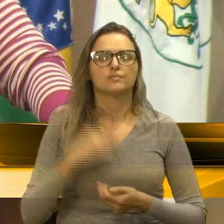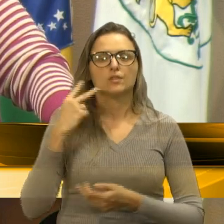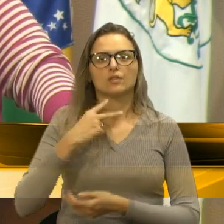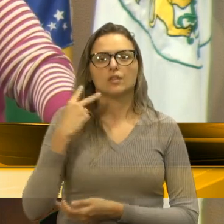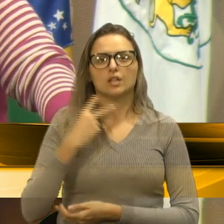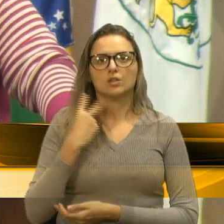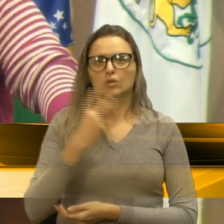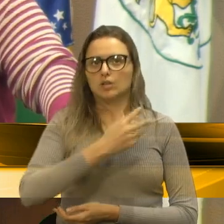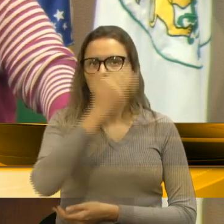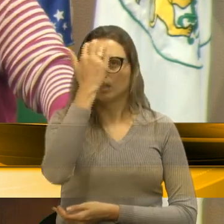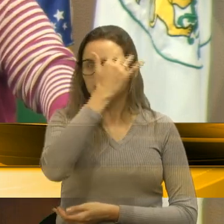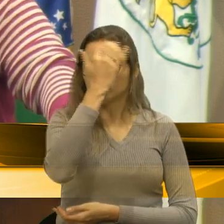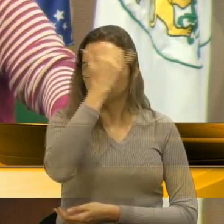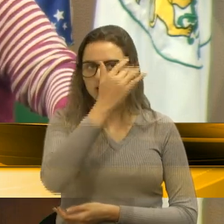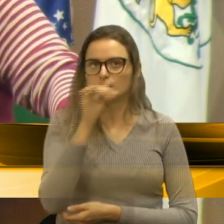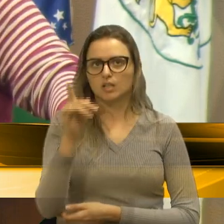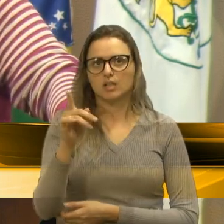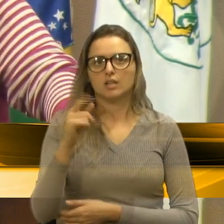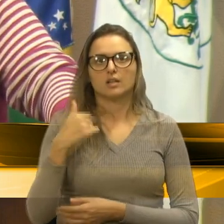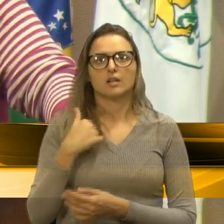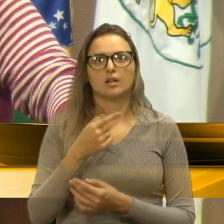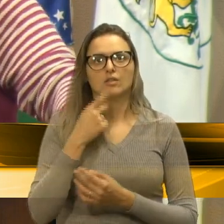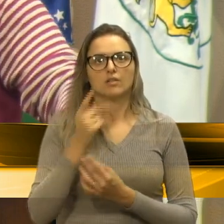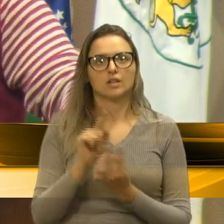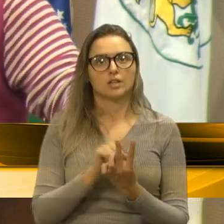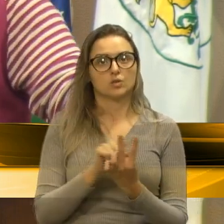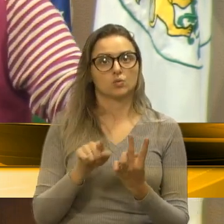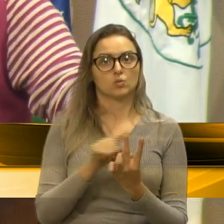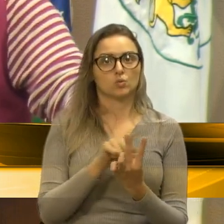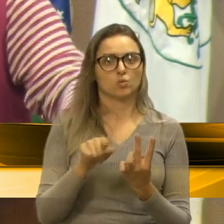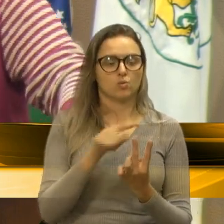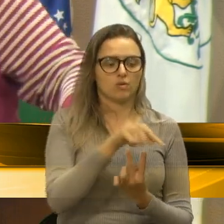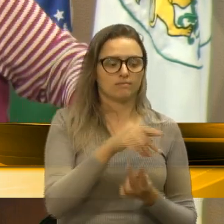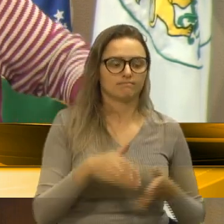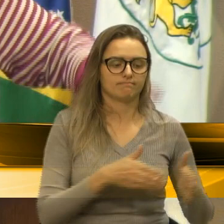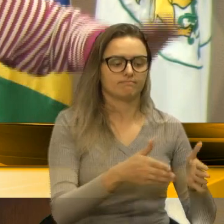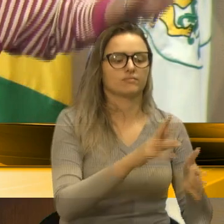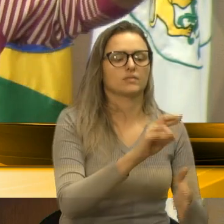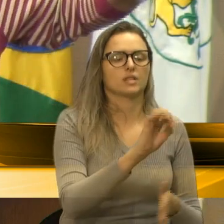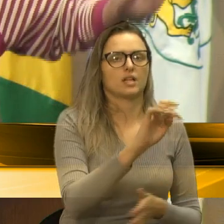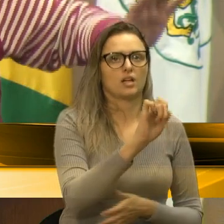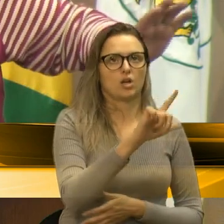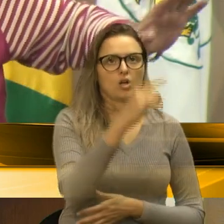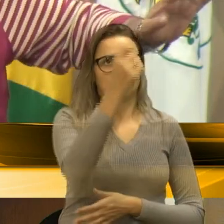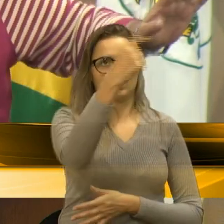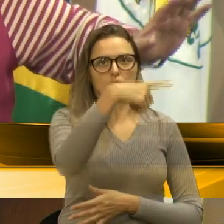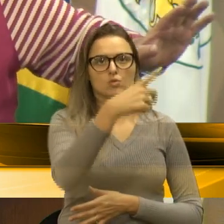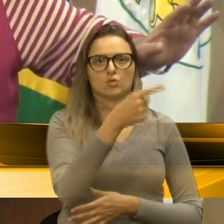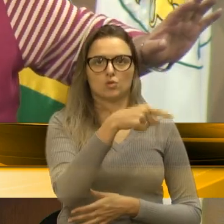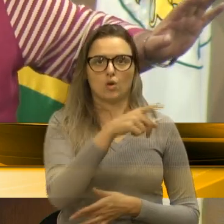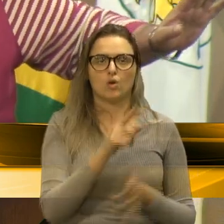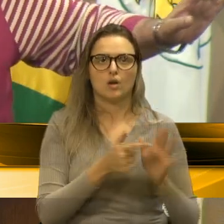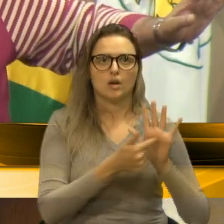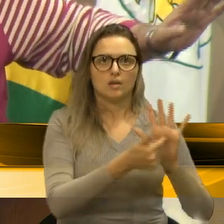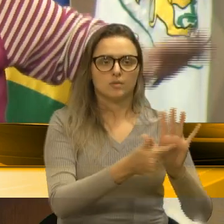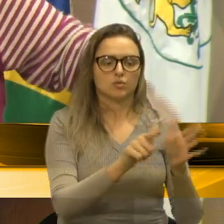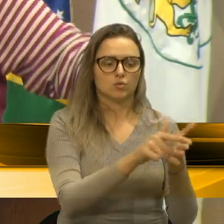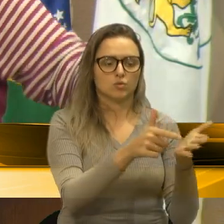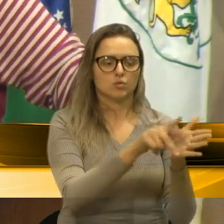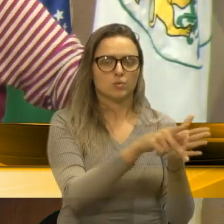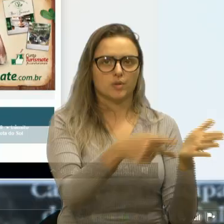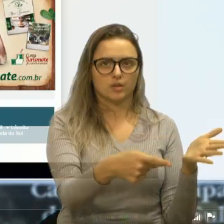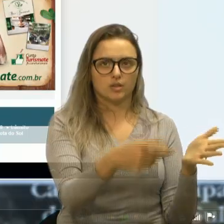estou falando, muito obrigado, seu aparte, eu estou falando de dois casos. o da Rota do Sol, que é essa foto do jornal, do jornal pioneiro,